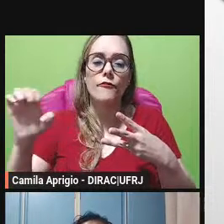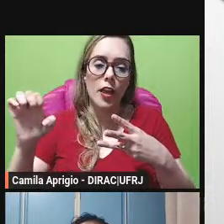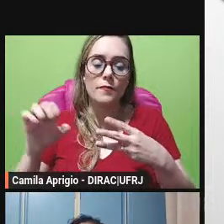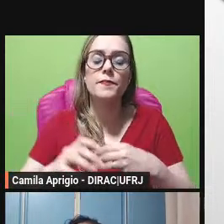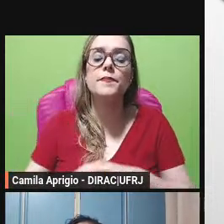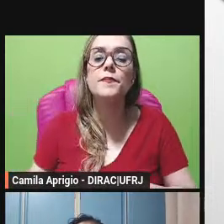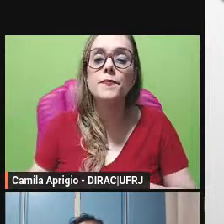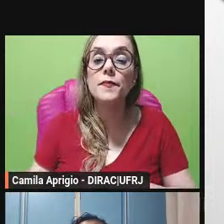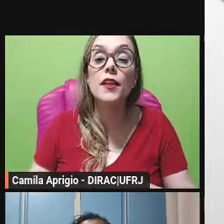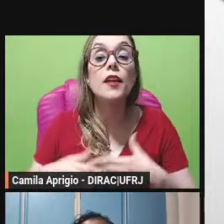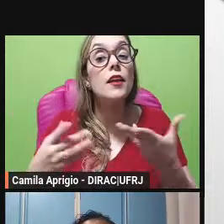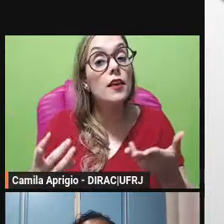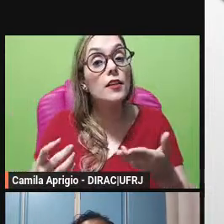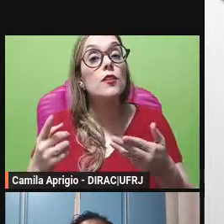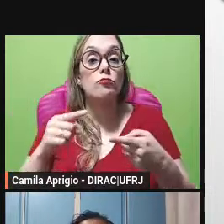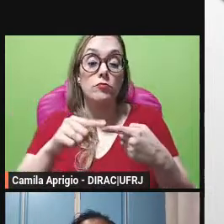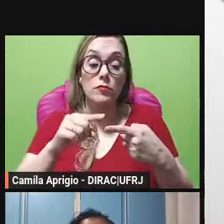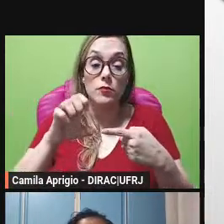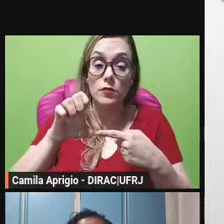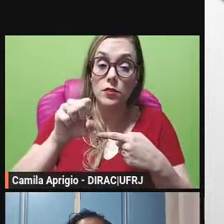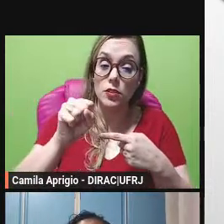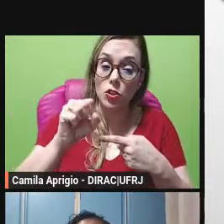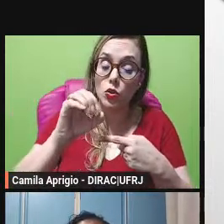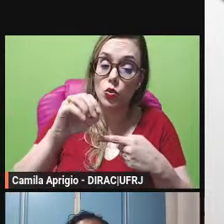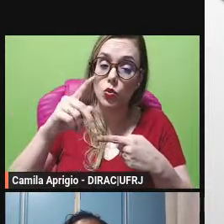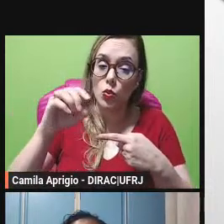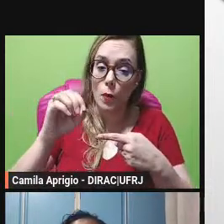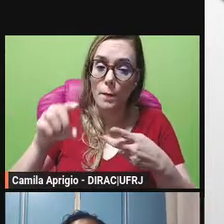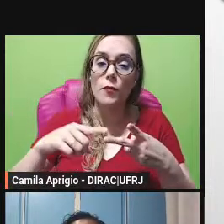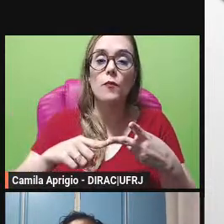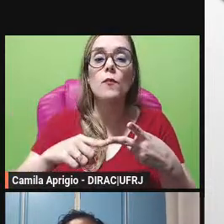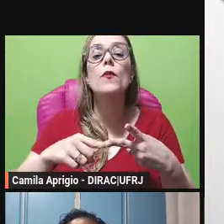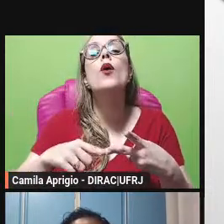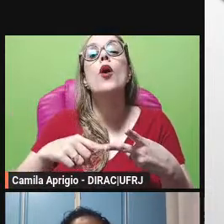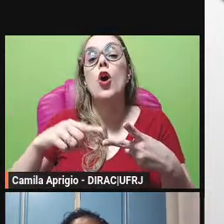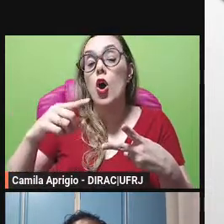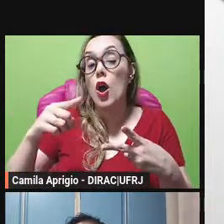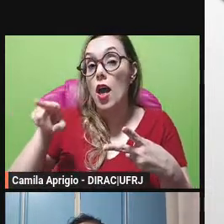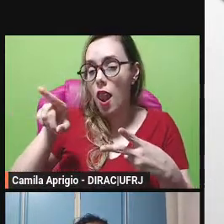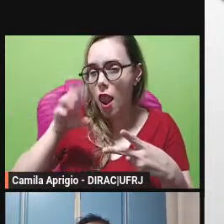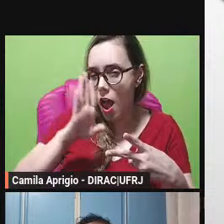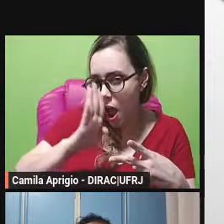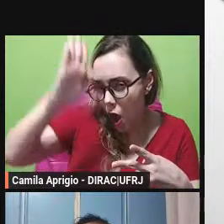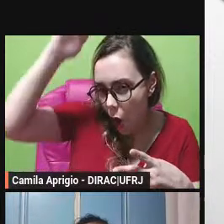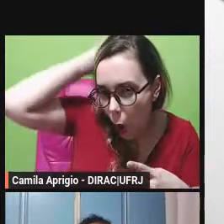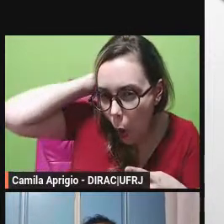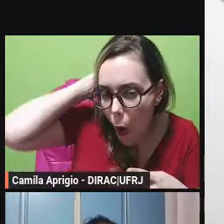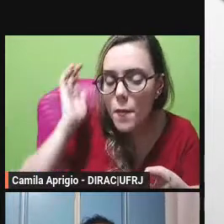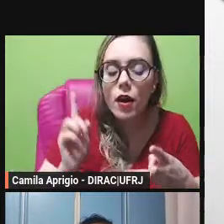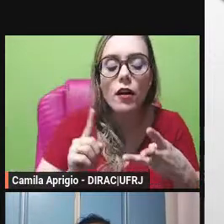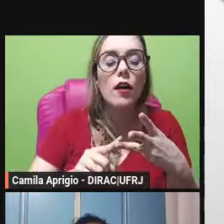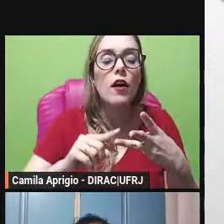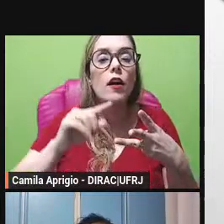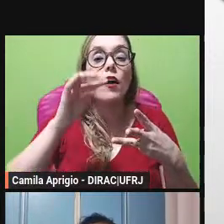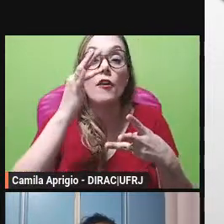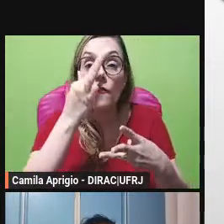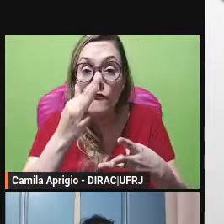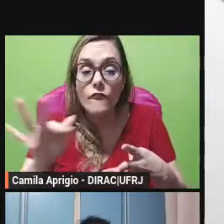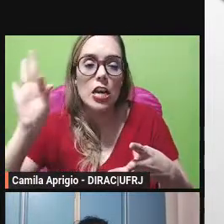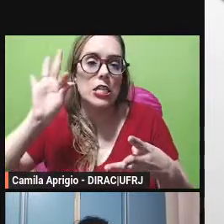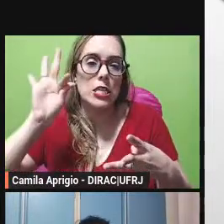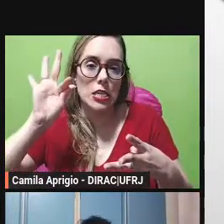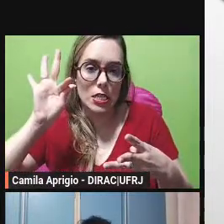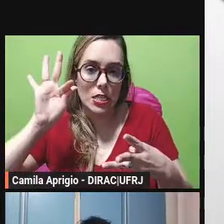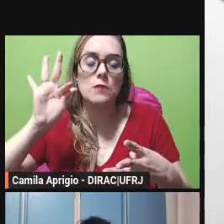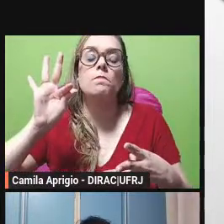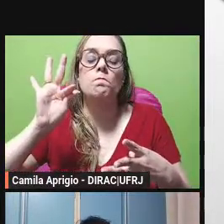Esopo na Grécia Fedro em Roma e La Fontaine na França não é? e então